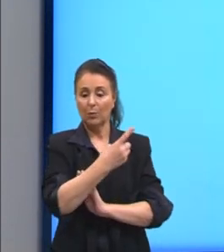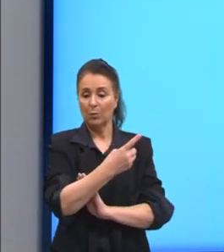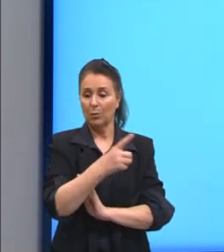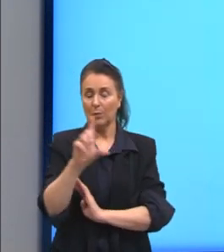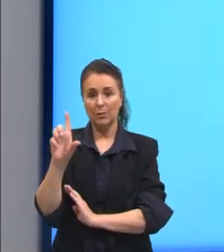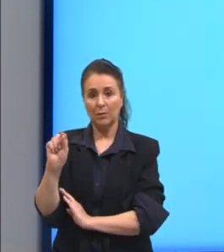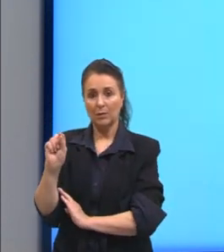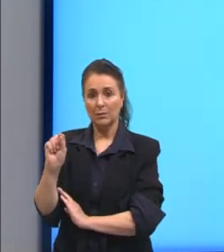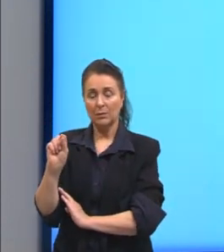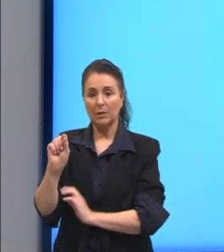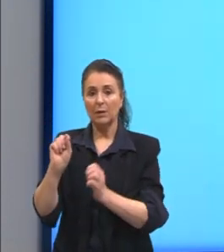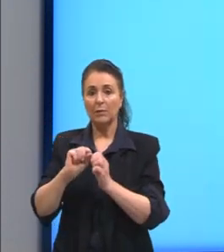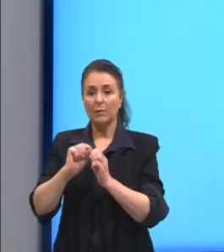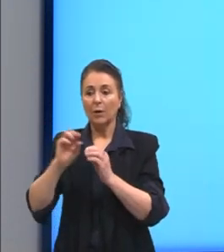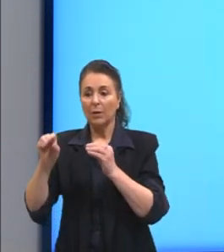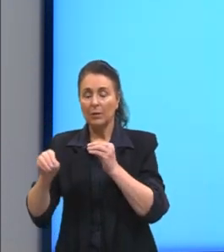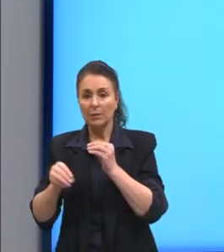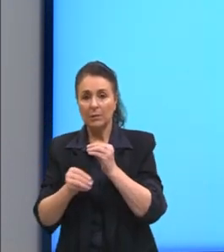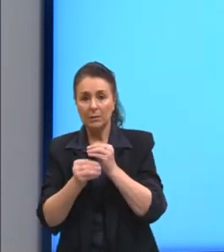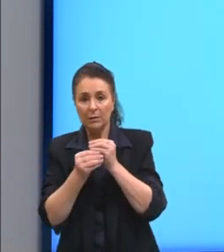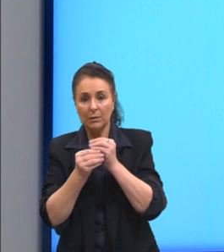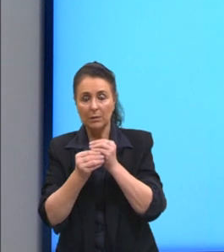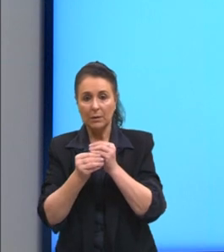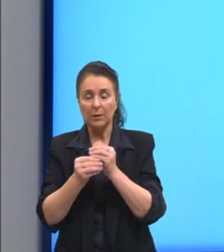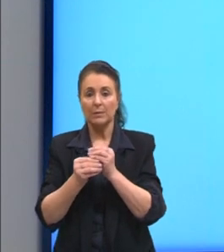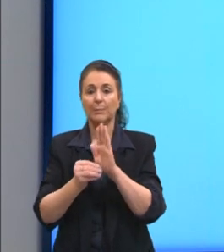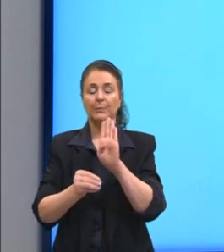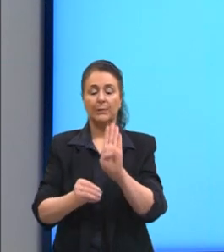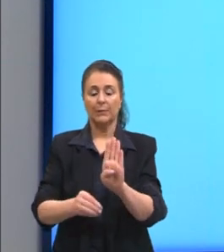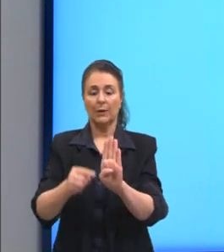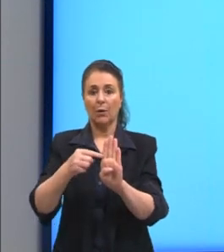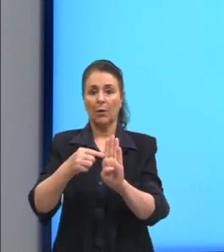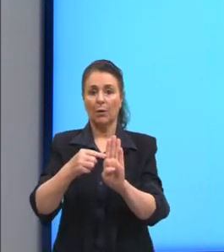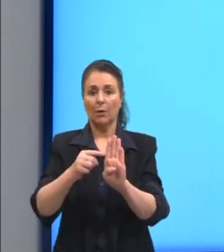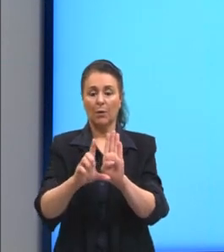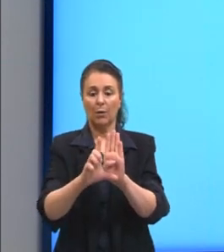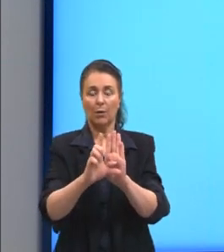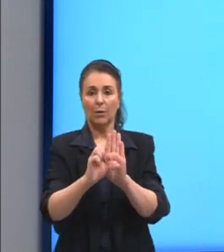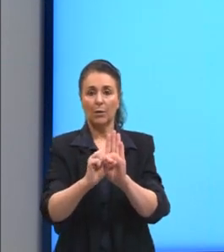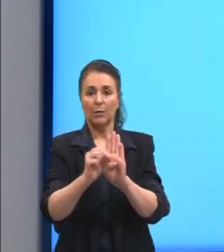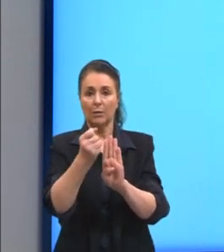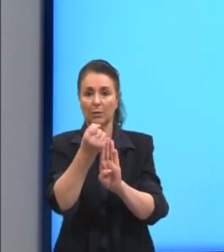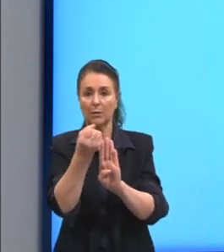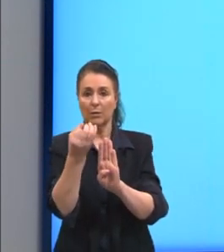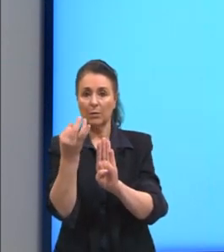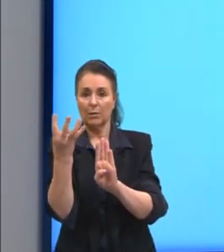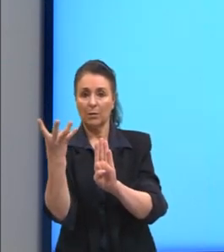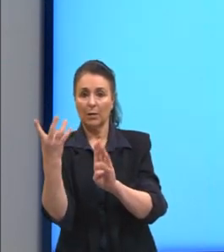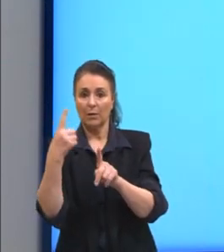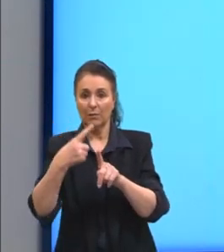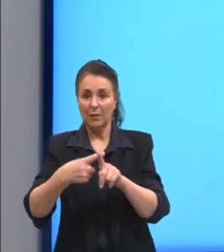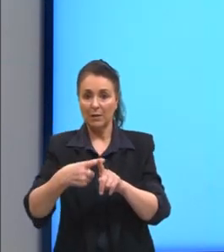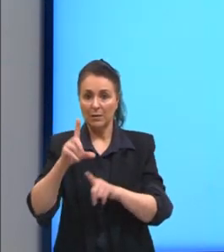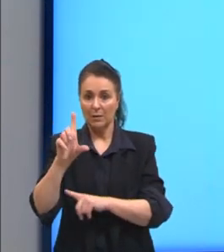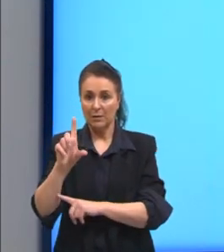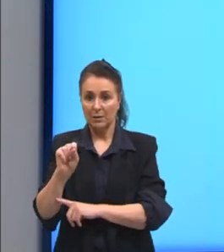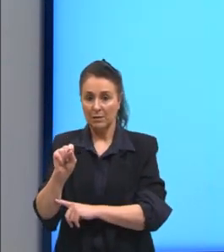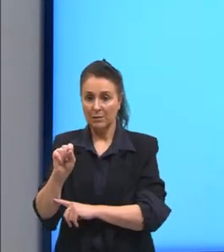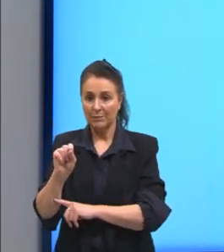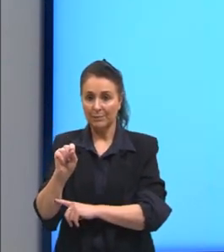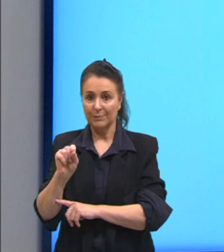Falta acrescentar a potência de base 10. Então, vezes 10. Número em notação